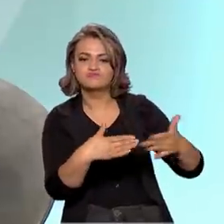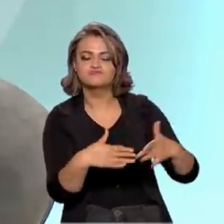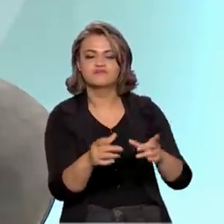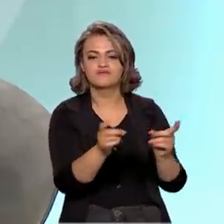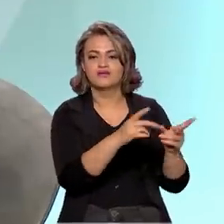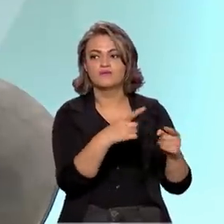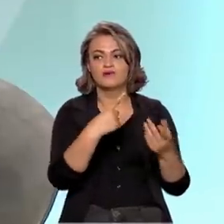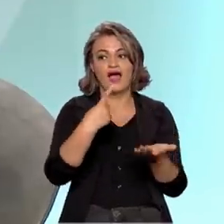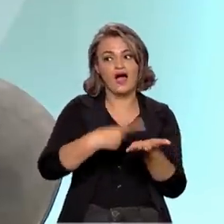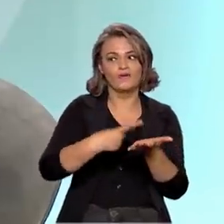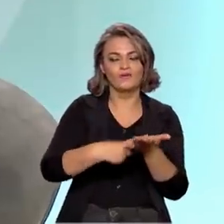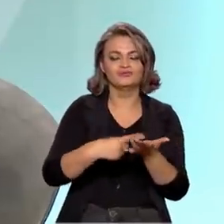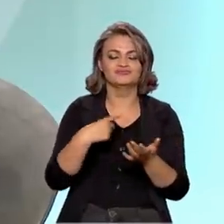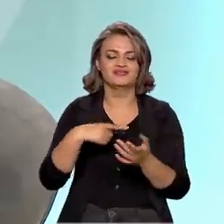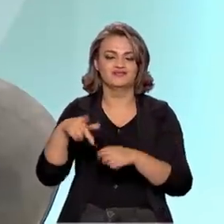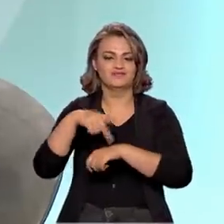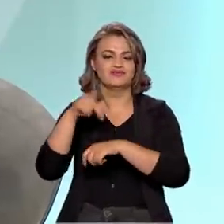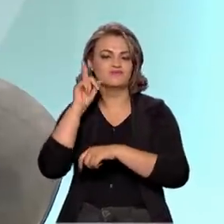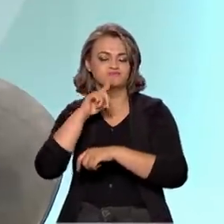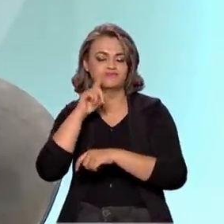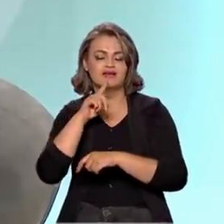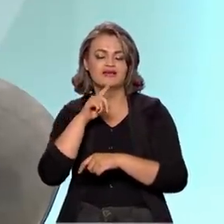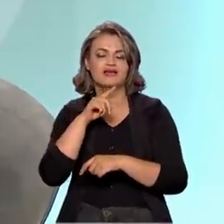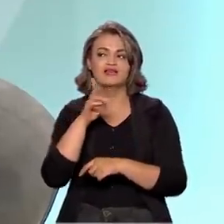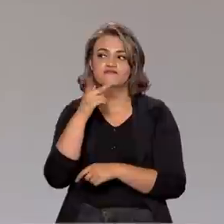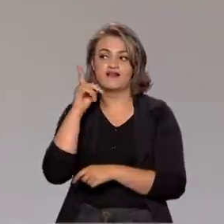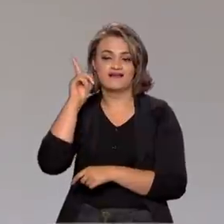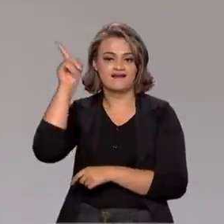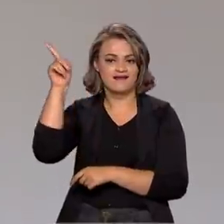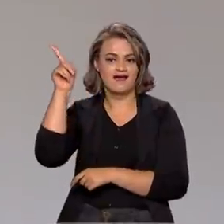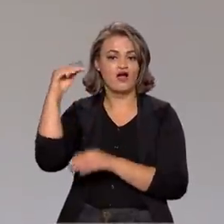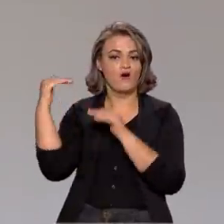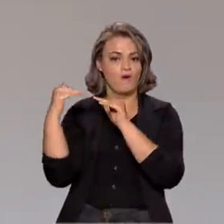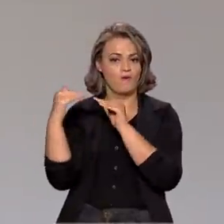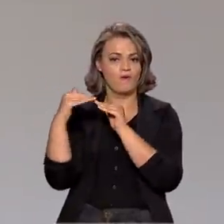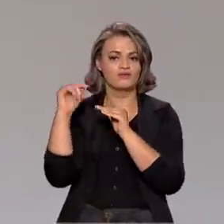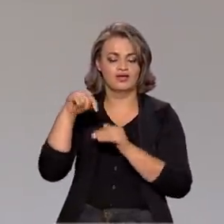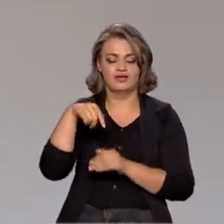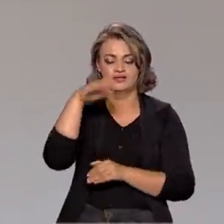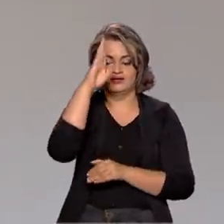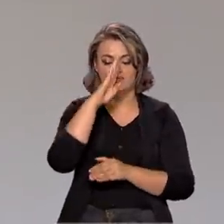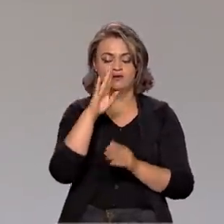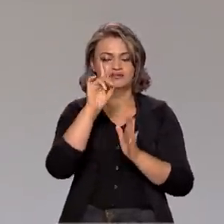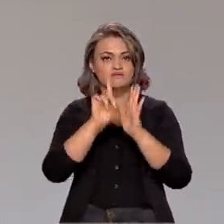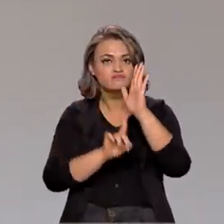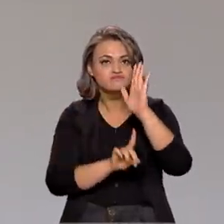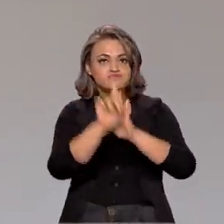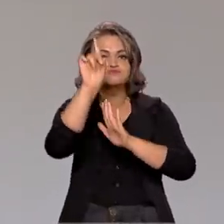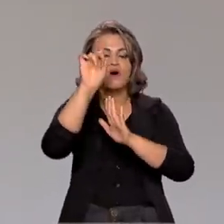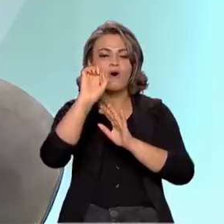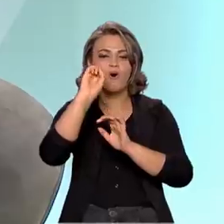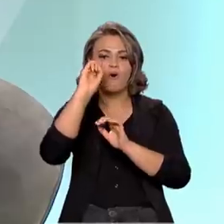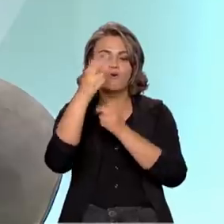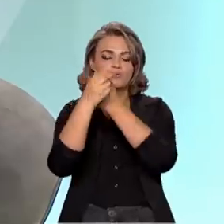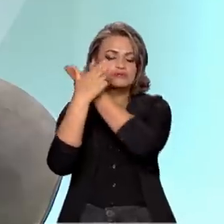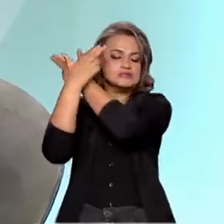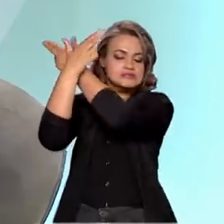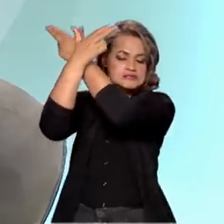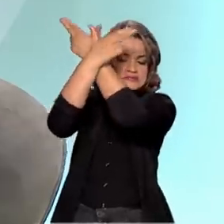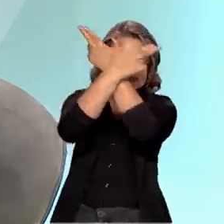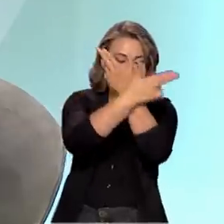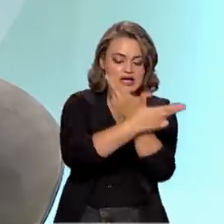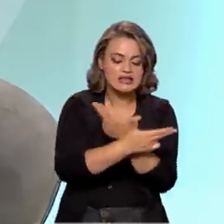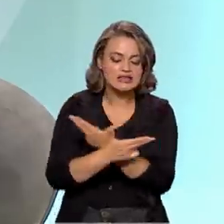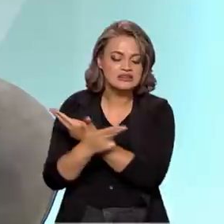a esse acordo que simplesmente diz que os Estados Unidos concordam que o Brasil lance foguetes e satélites de quaisquer países que